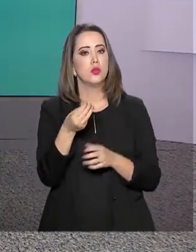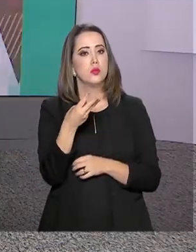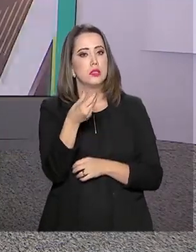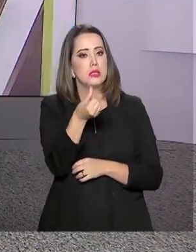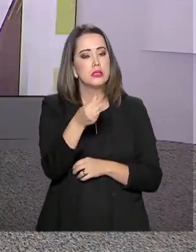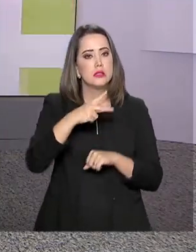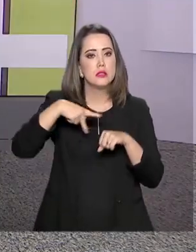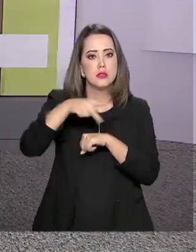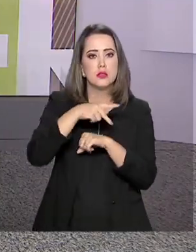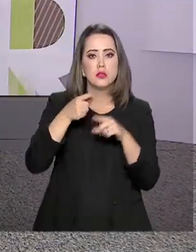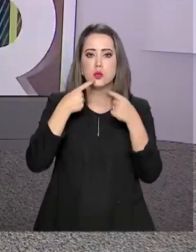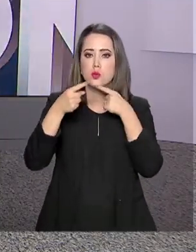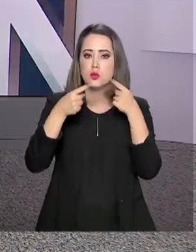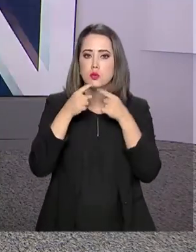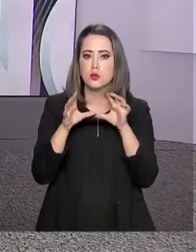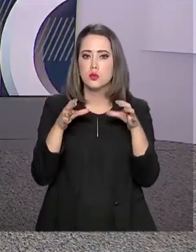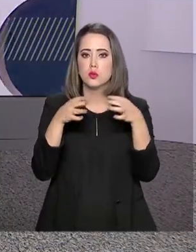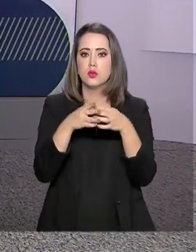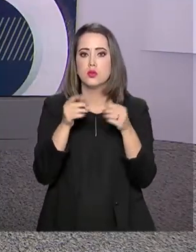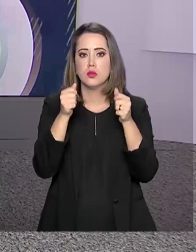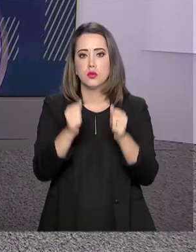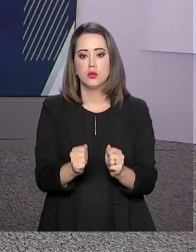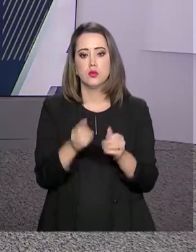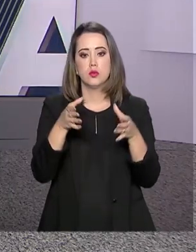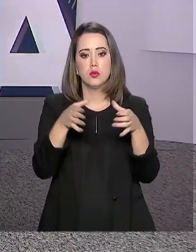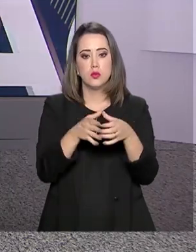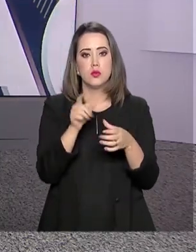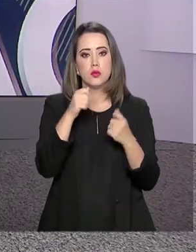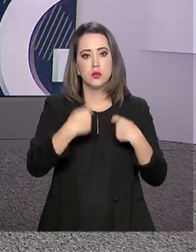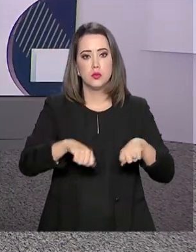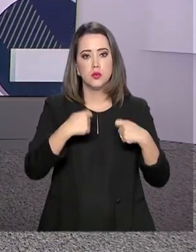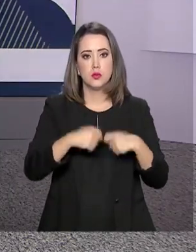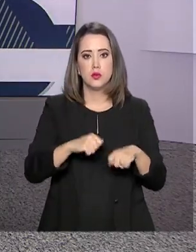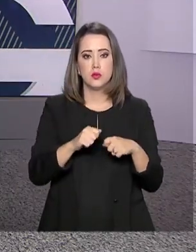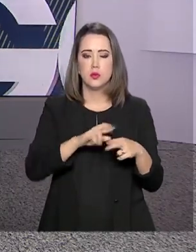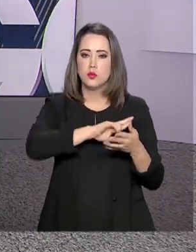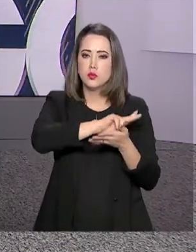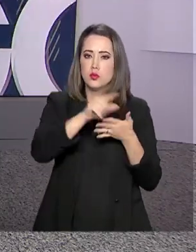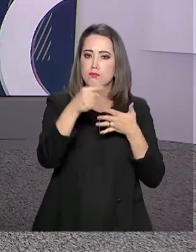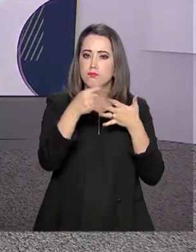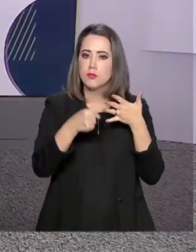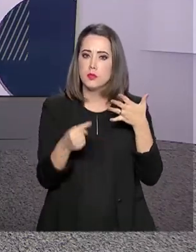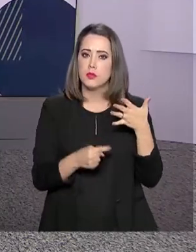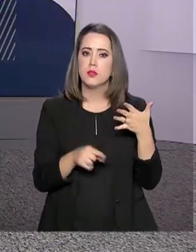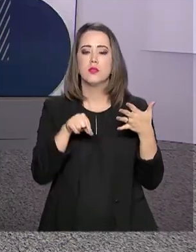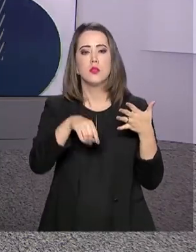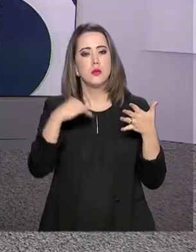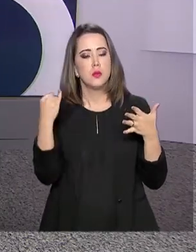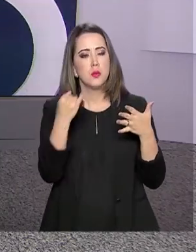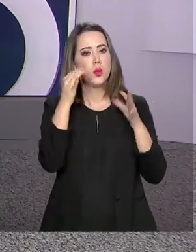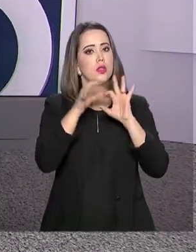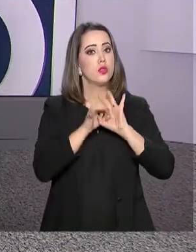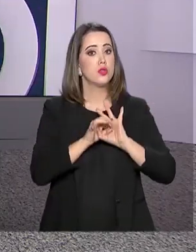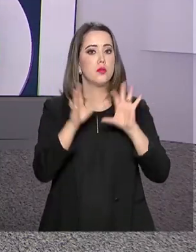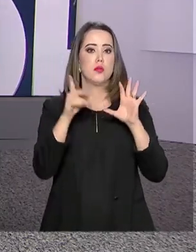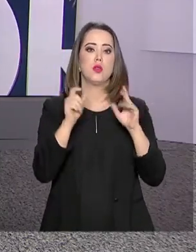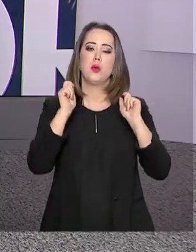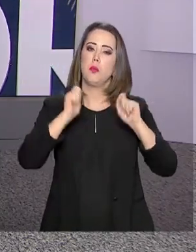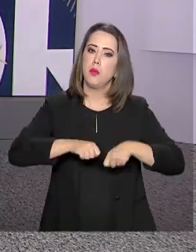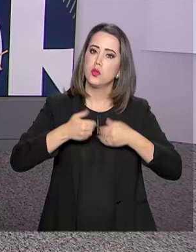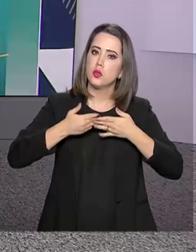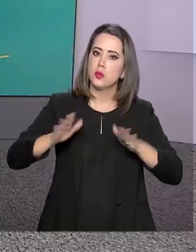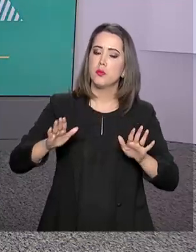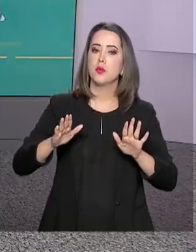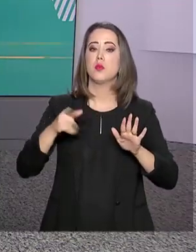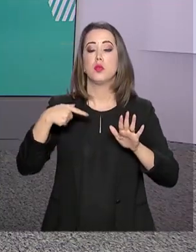entre os membros e para fazer parte desse grupo é preciso implementar uma série de medidas de caráter liberal que podem